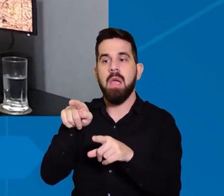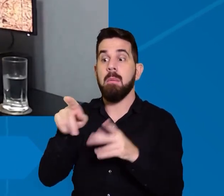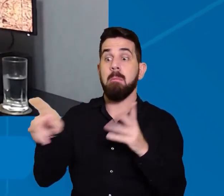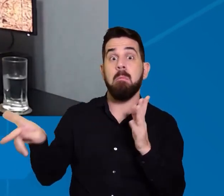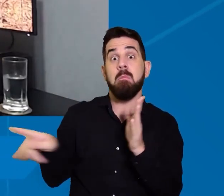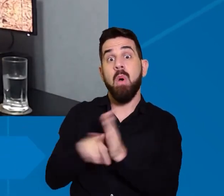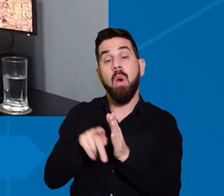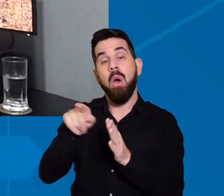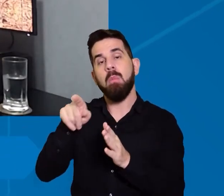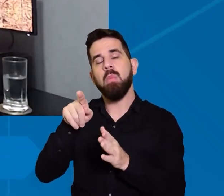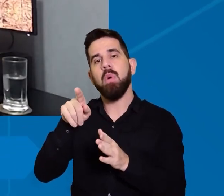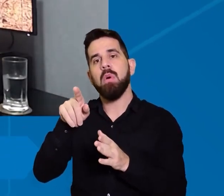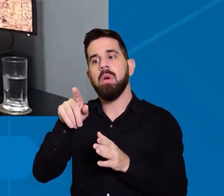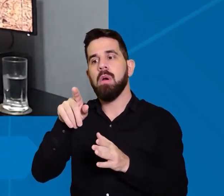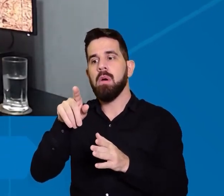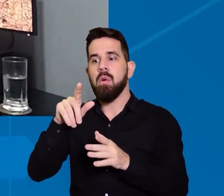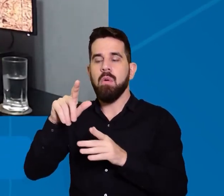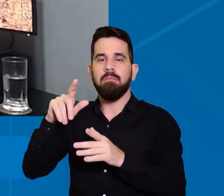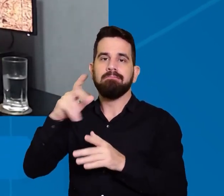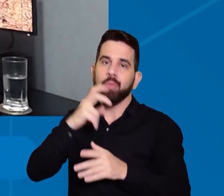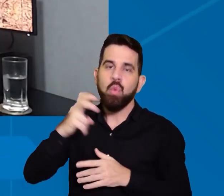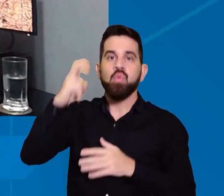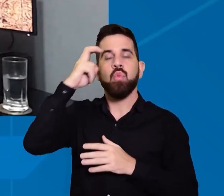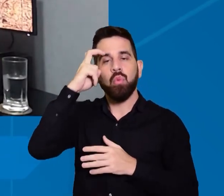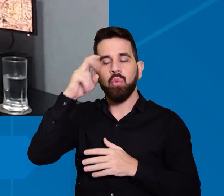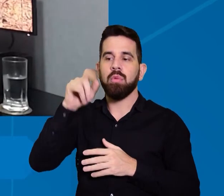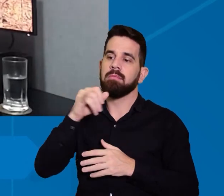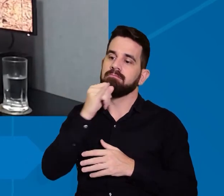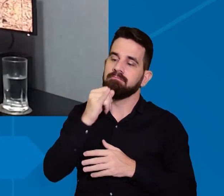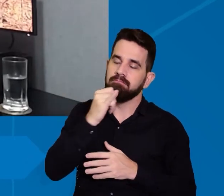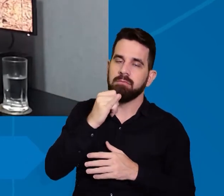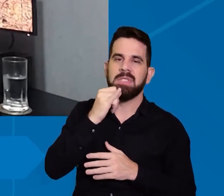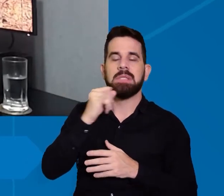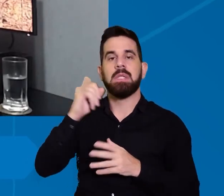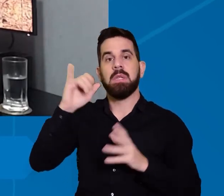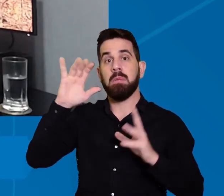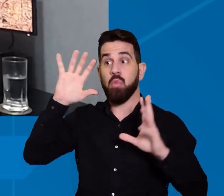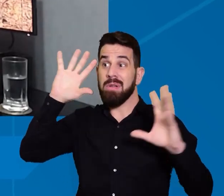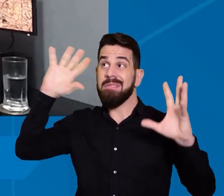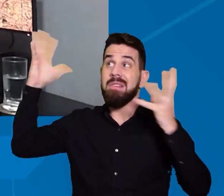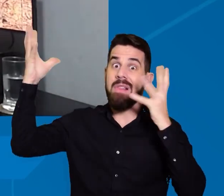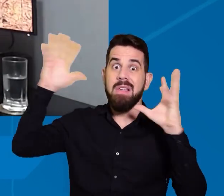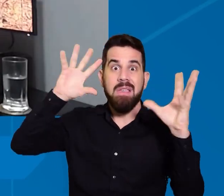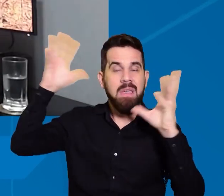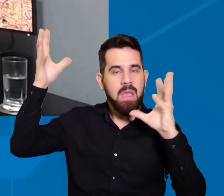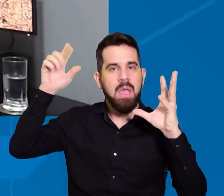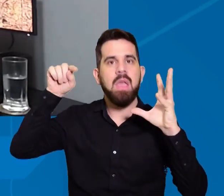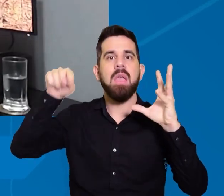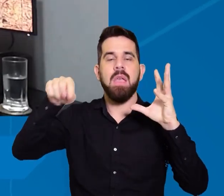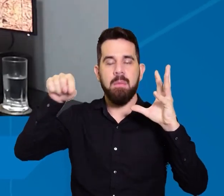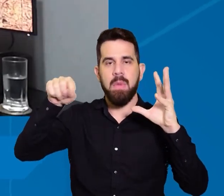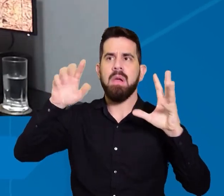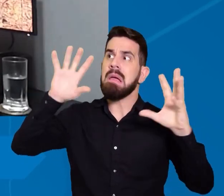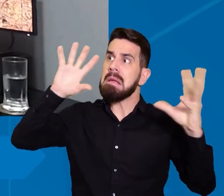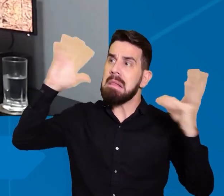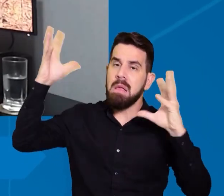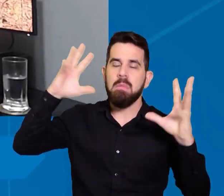a própria agricultura que se estabelece nessas áreas mais vulneráveis aos impactos climáticos porque ali a gente vai ter o maior